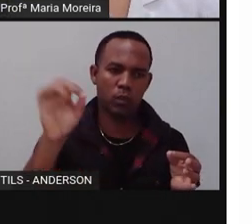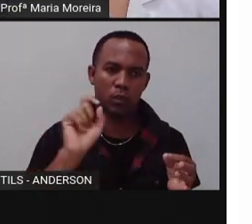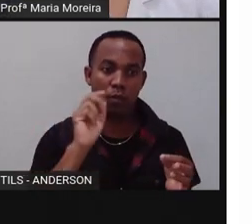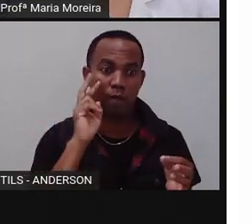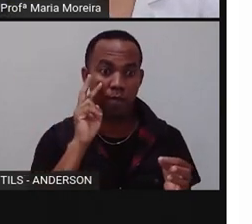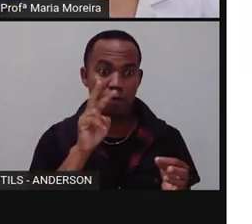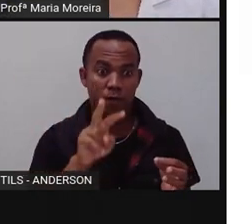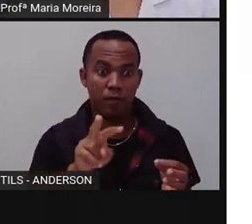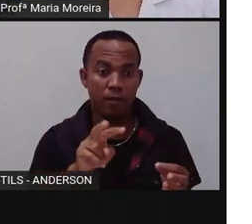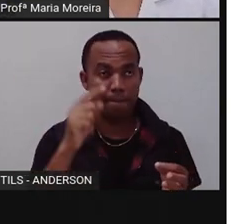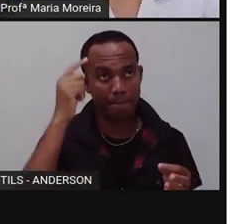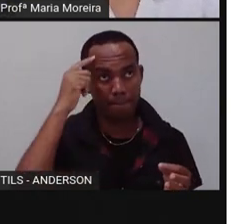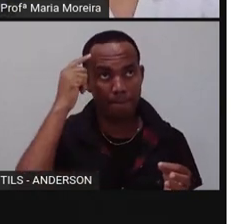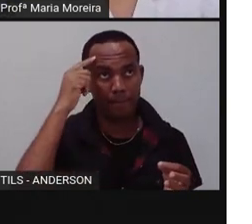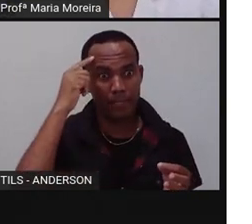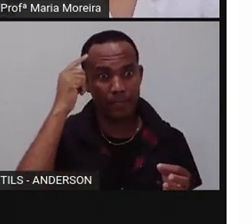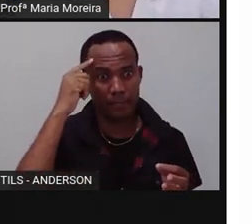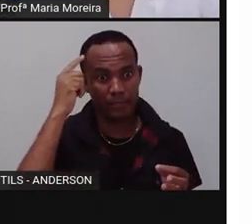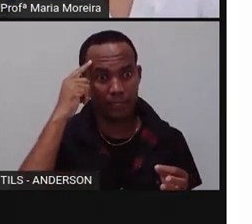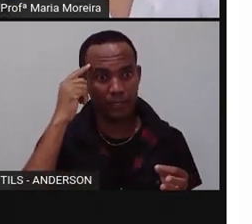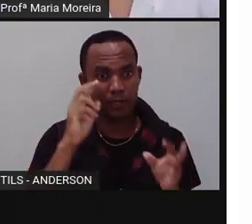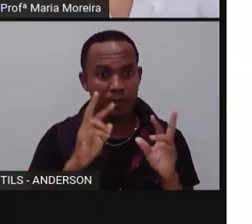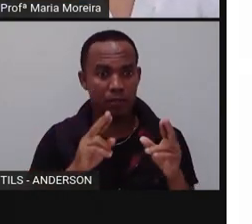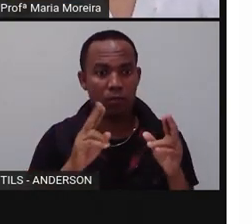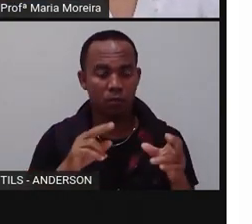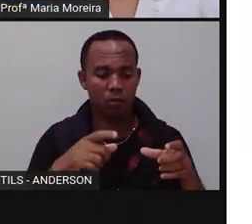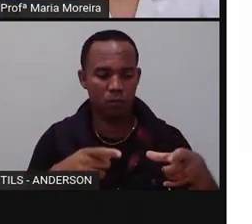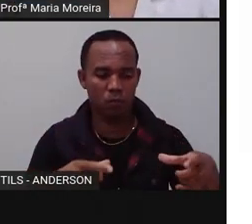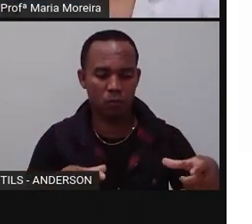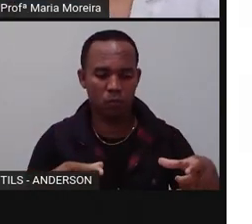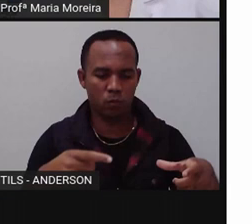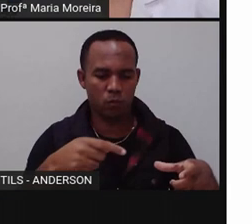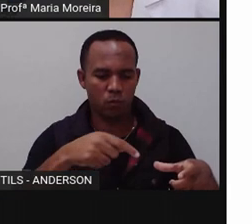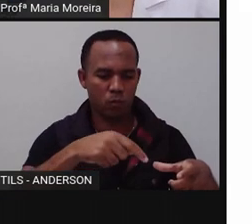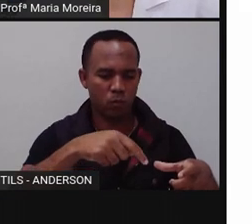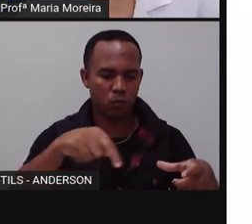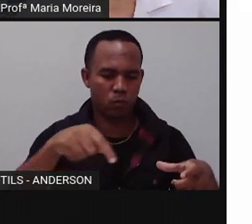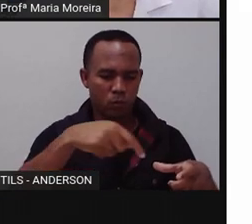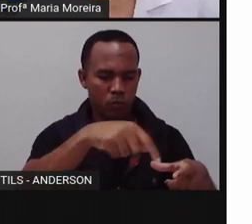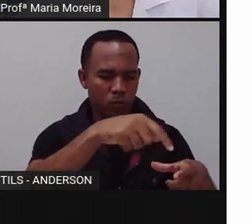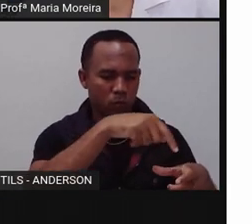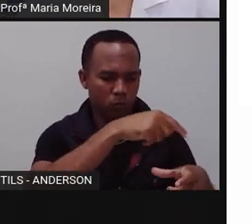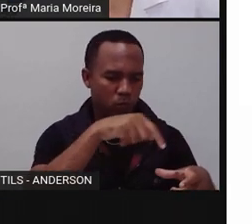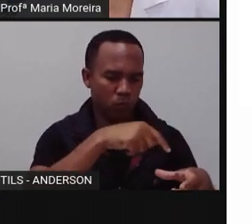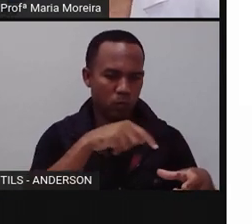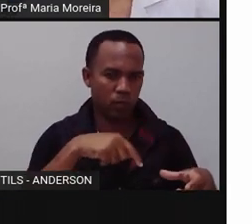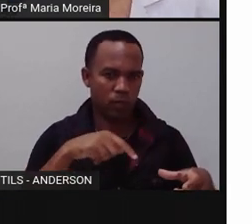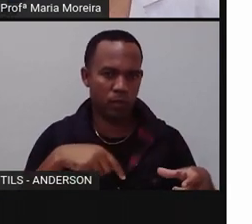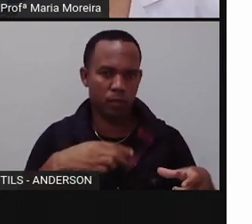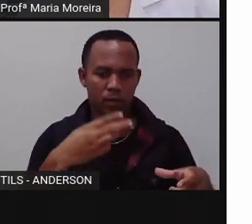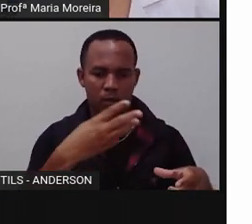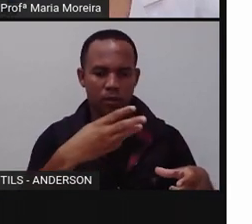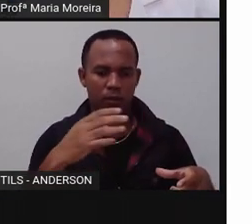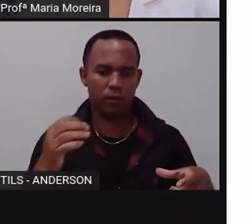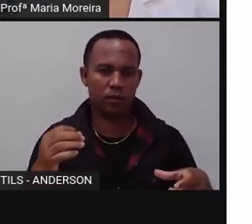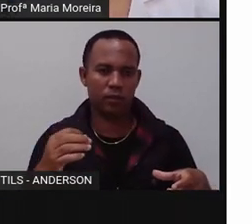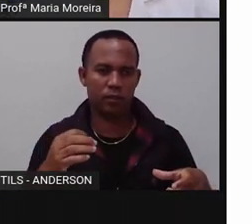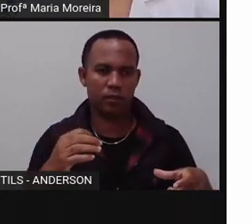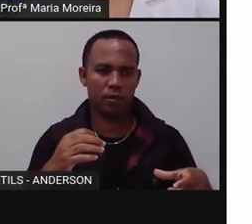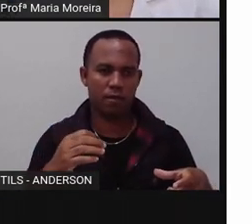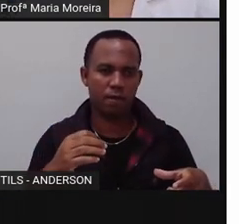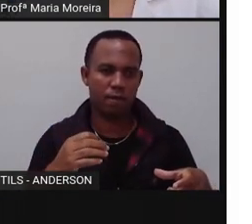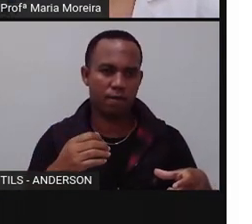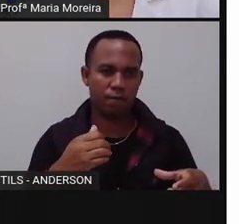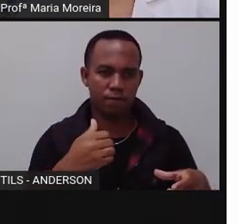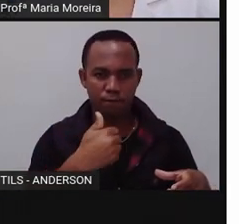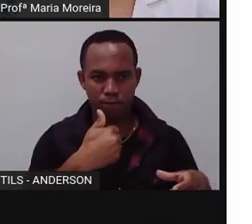o quê? Vamos pensar em um gráfico como uma pizza, né? 30 fatias, dessas 30 fatias, 21 seriam de africanos.